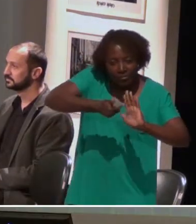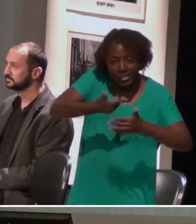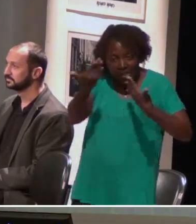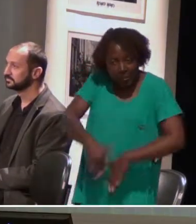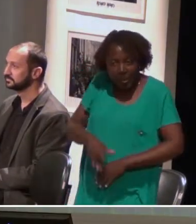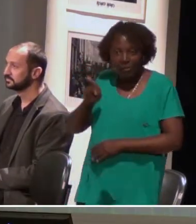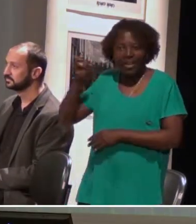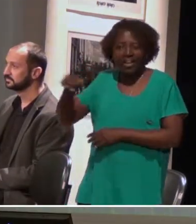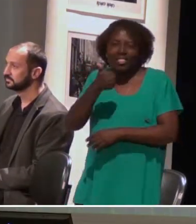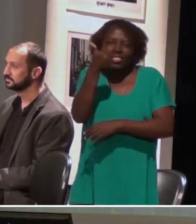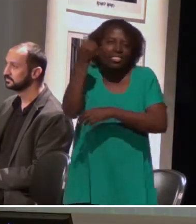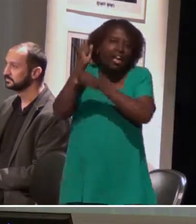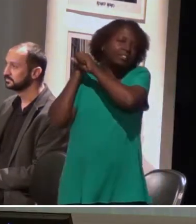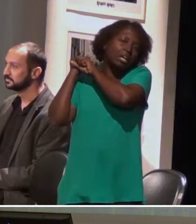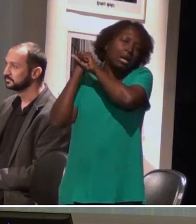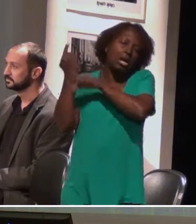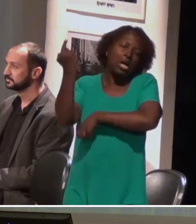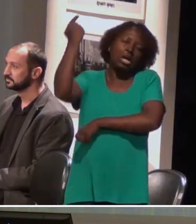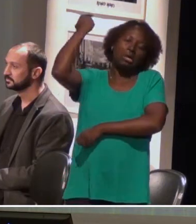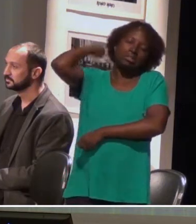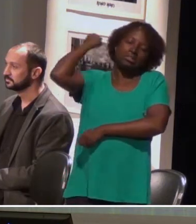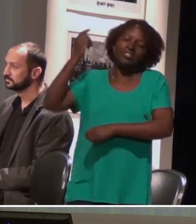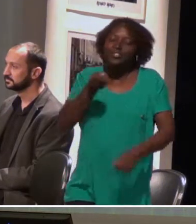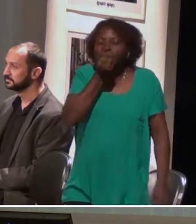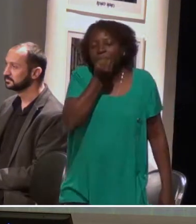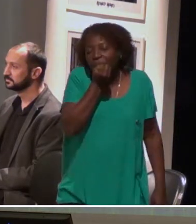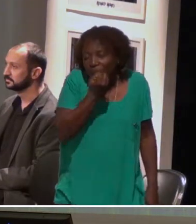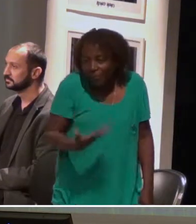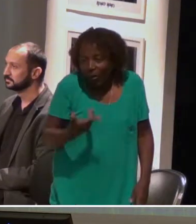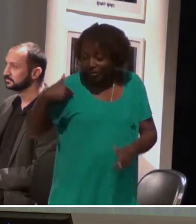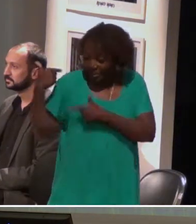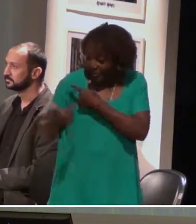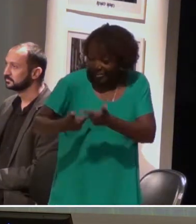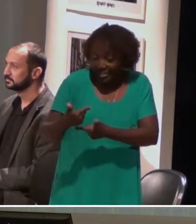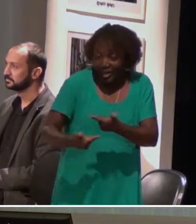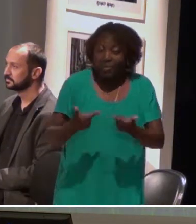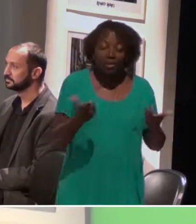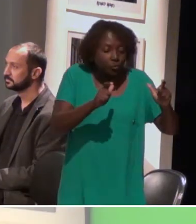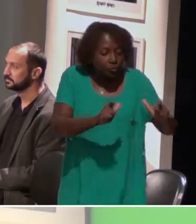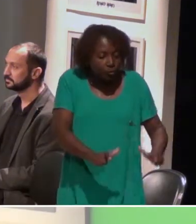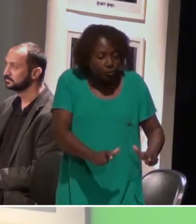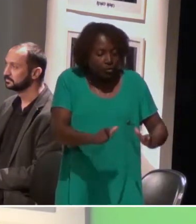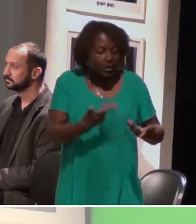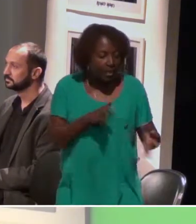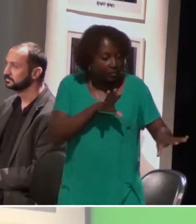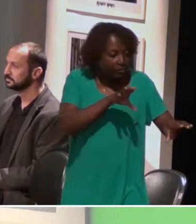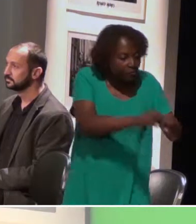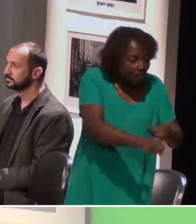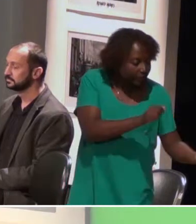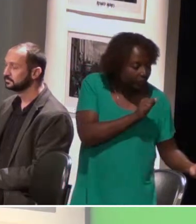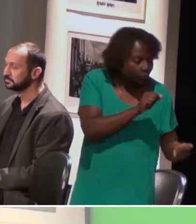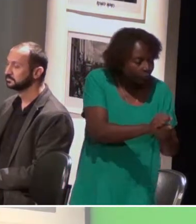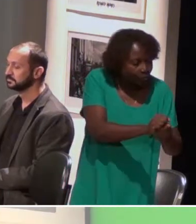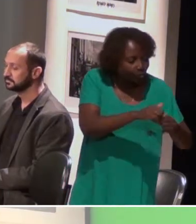há quase dez anos atrás. E é muito bom a gente trabalhar num lugar onde a gente se formou e onde a gente se